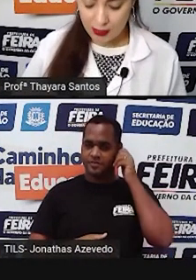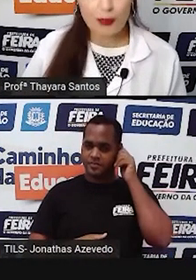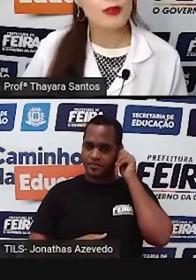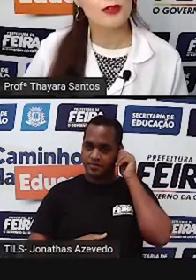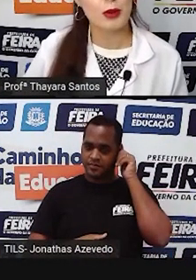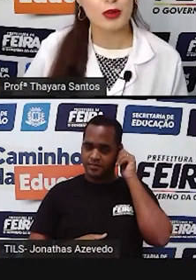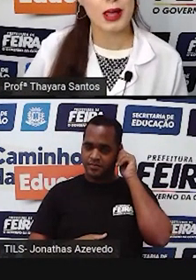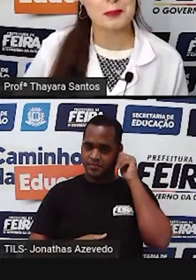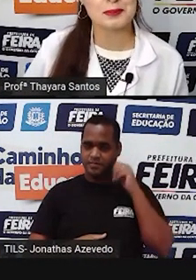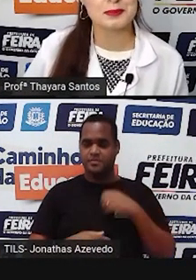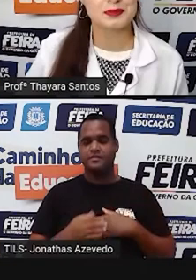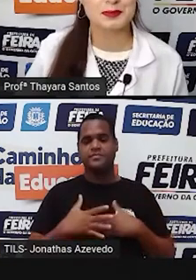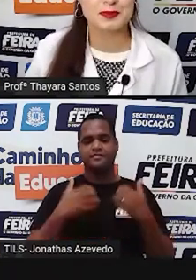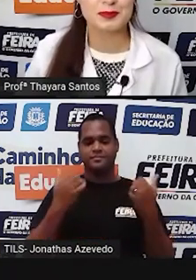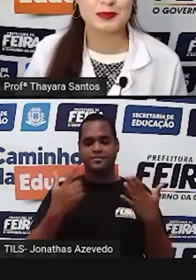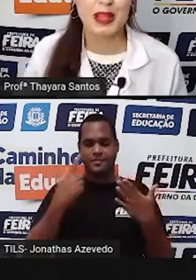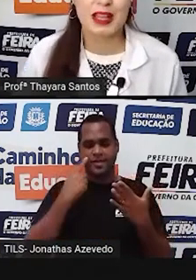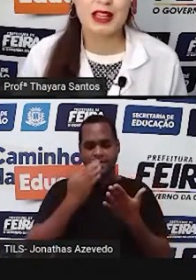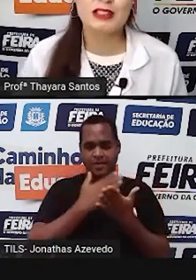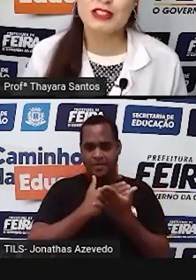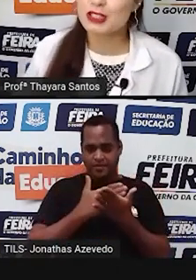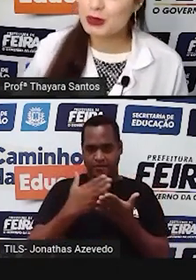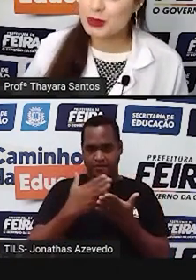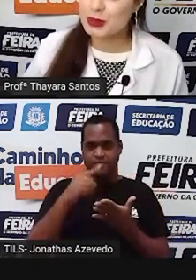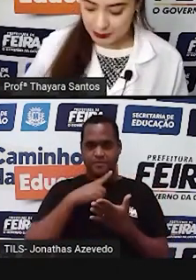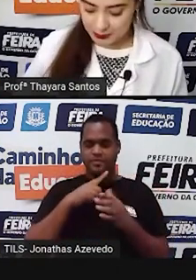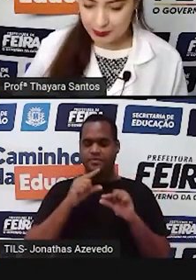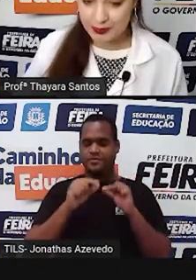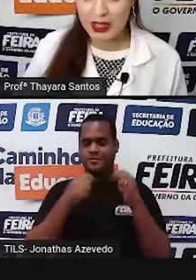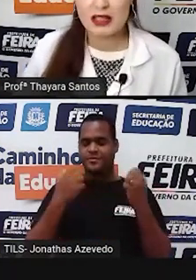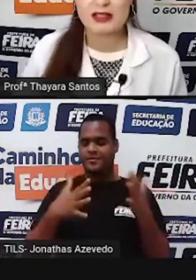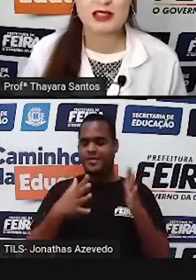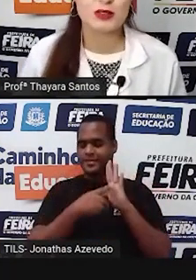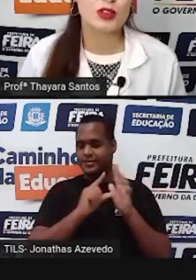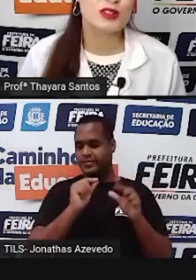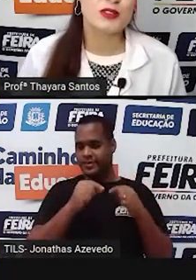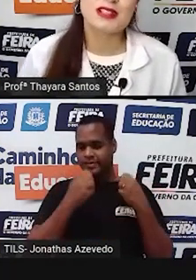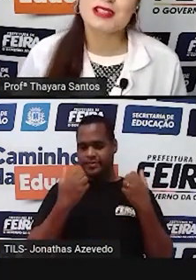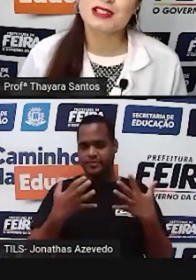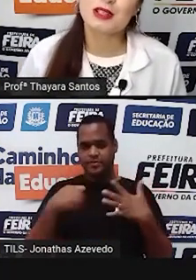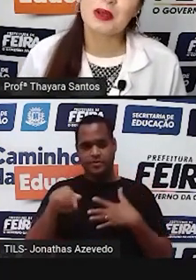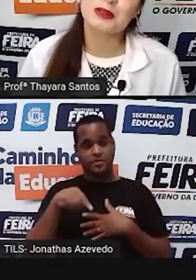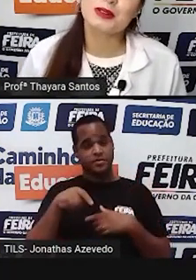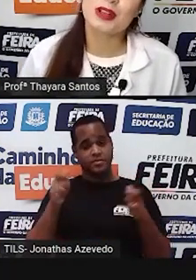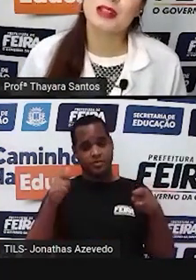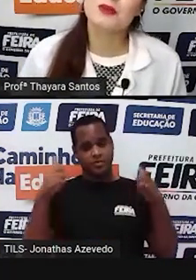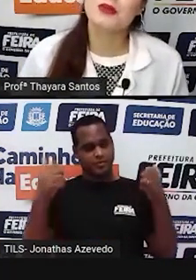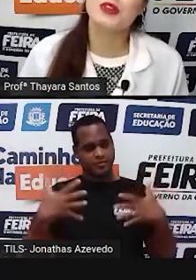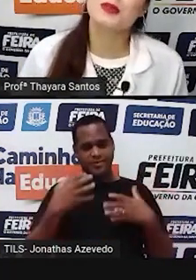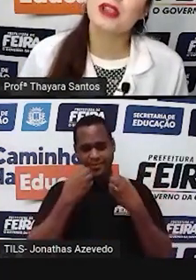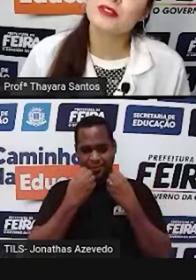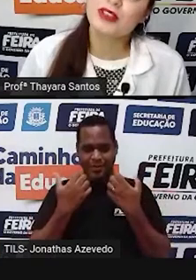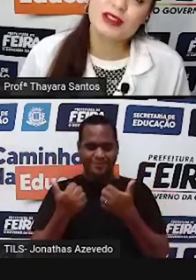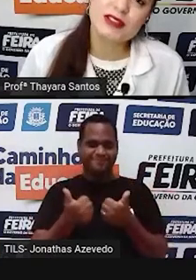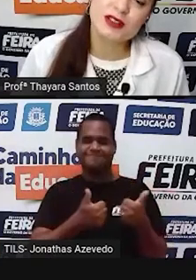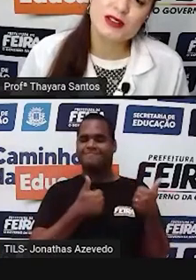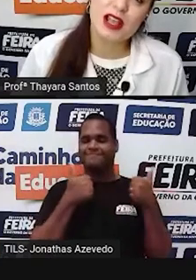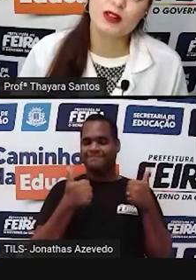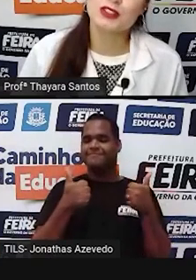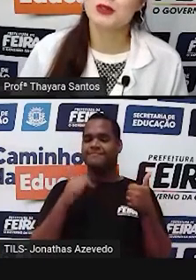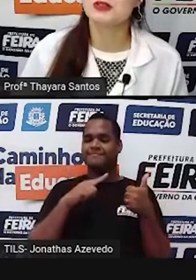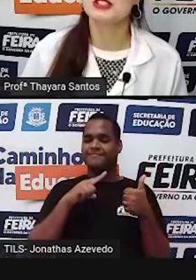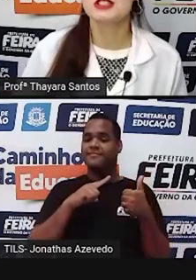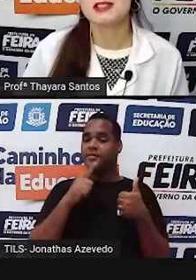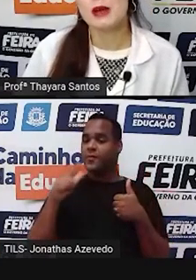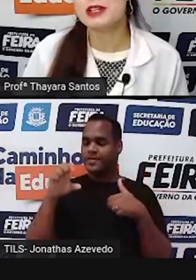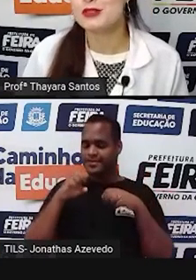Então, vamos lá. Antes de tudo, sejam todos vocês que estão aí do outro lado muito bem-vindos à nossa